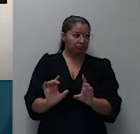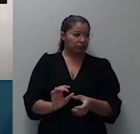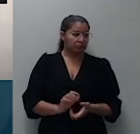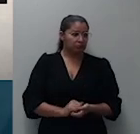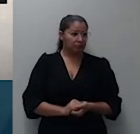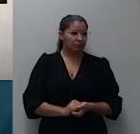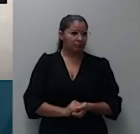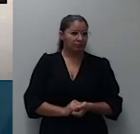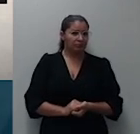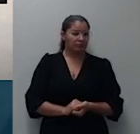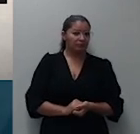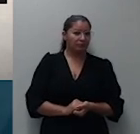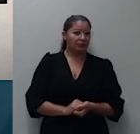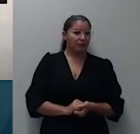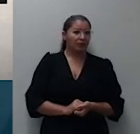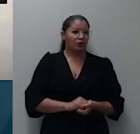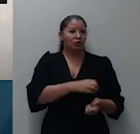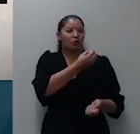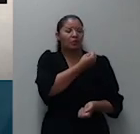145 650